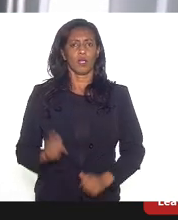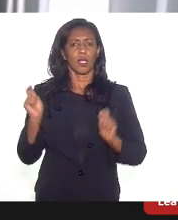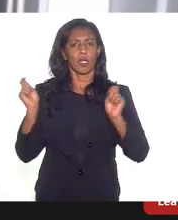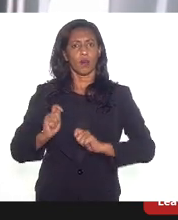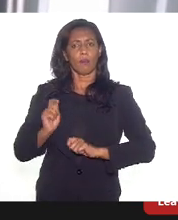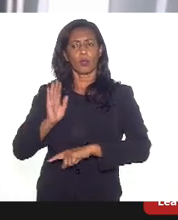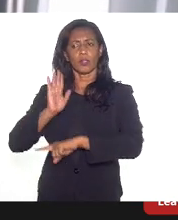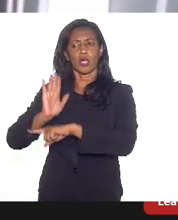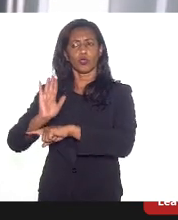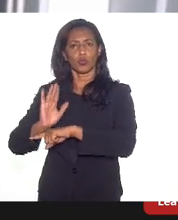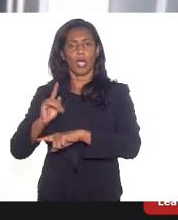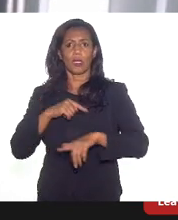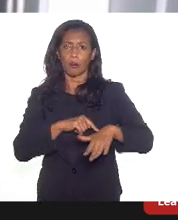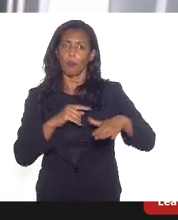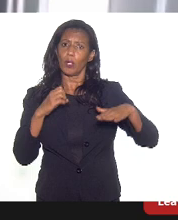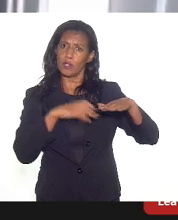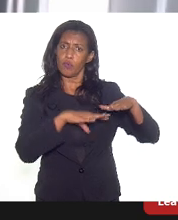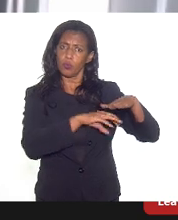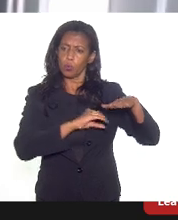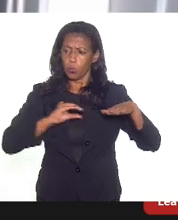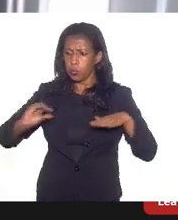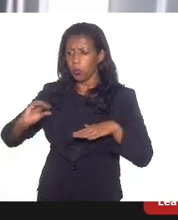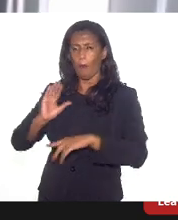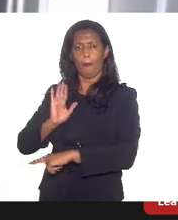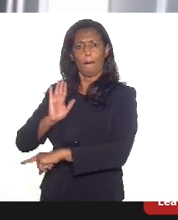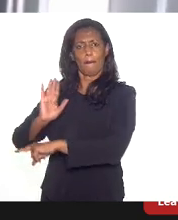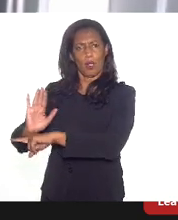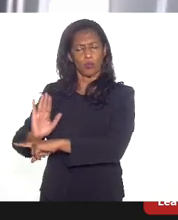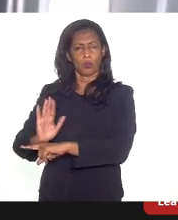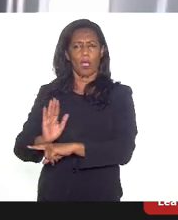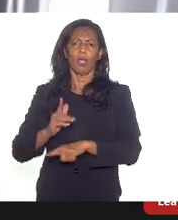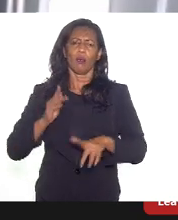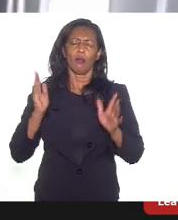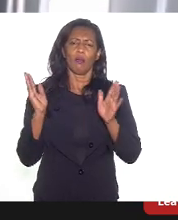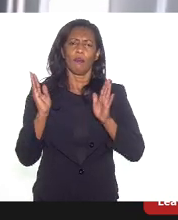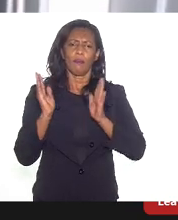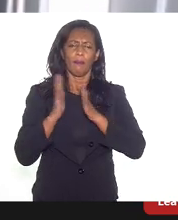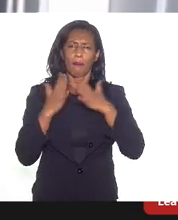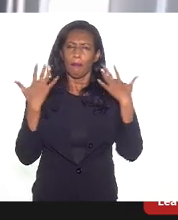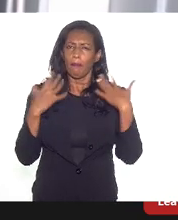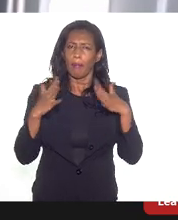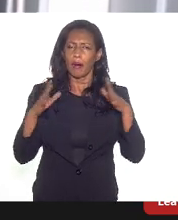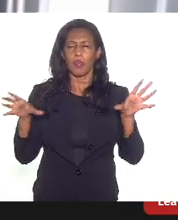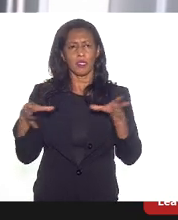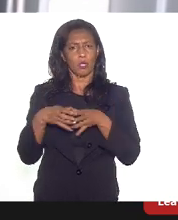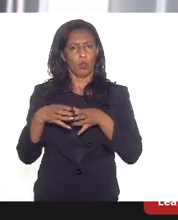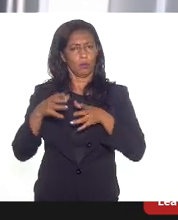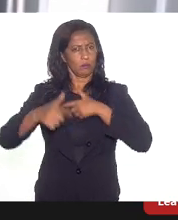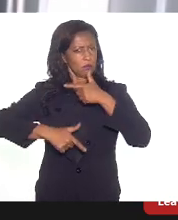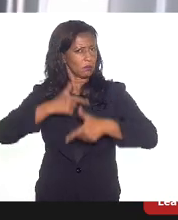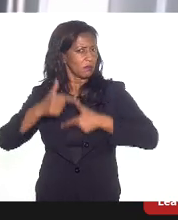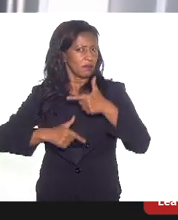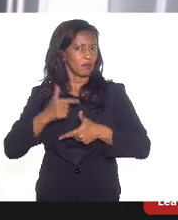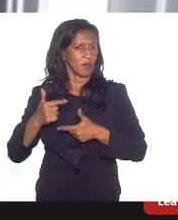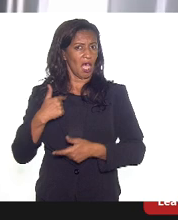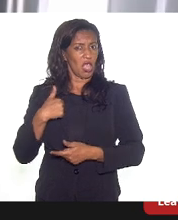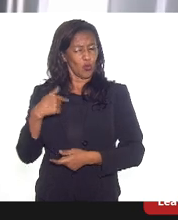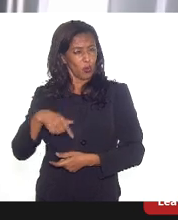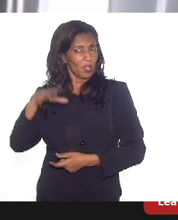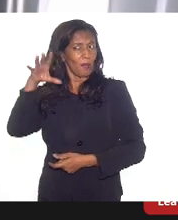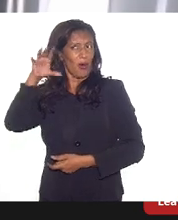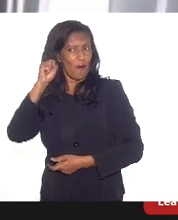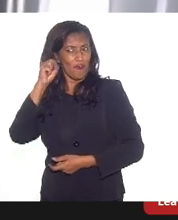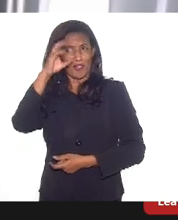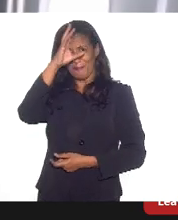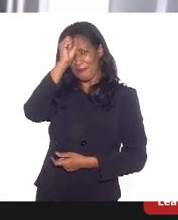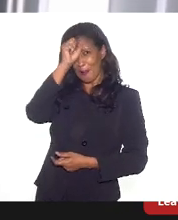por esse Fundo Soberano. Então, é uma pauta muito importante. Parabéns da Comissão de Trabalho. Estou aqui para, mais uma vez, ouvir, anotar, aprender com o